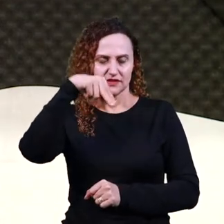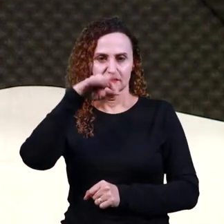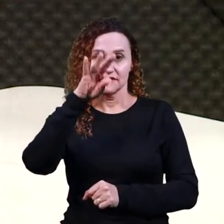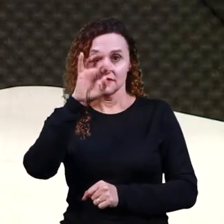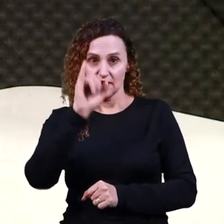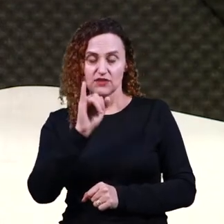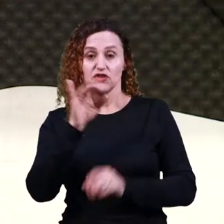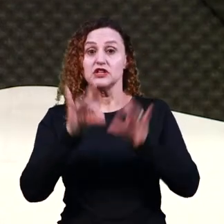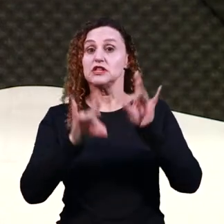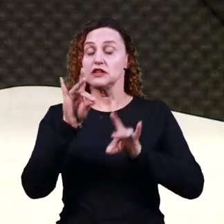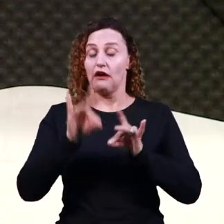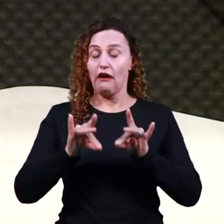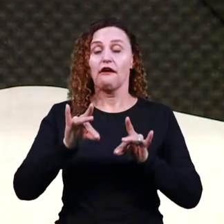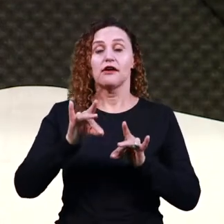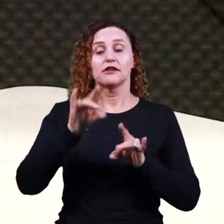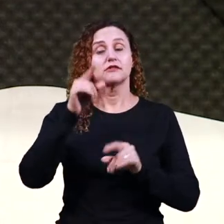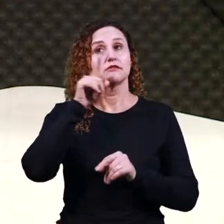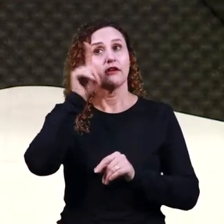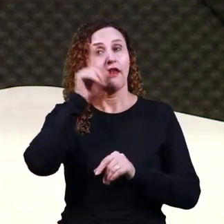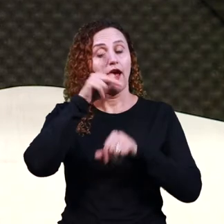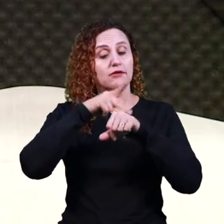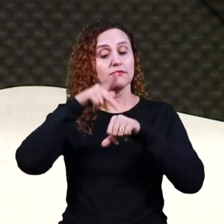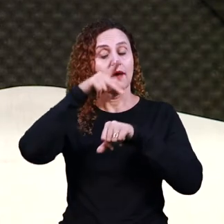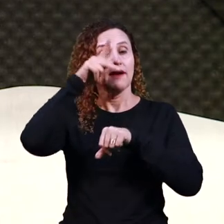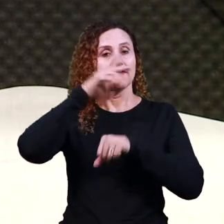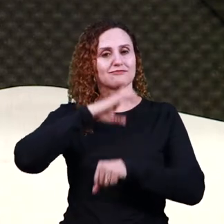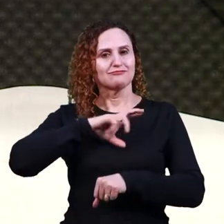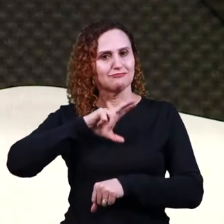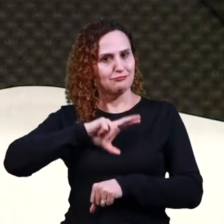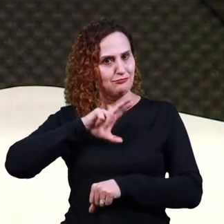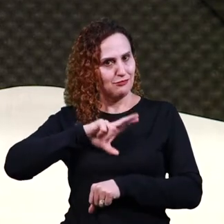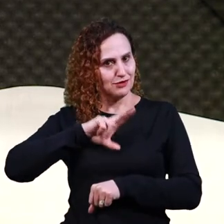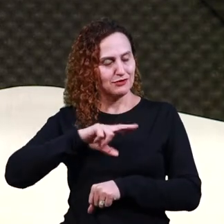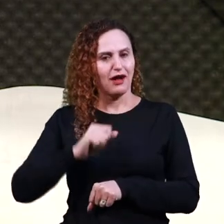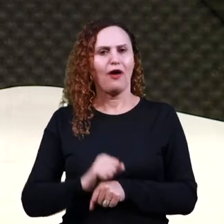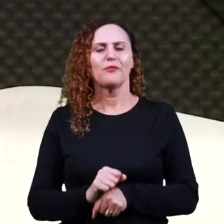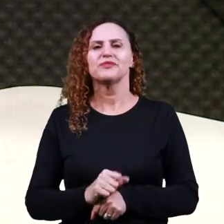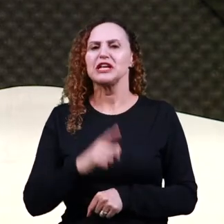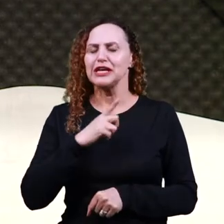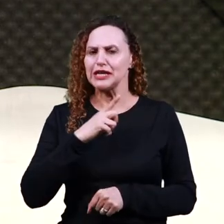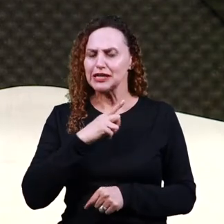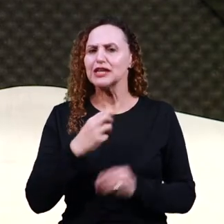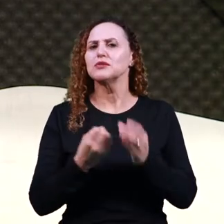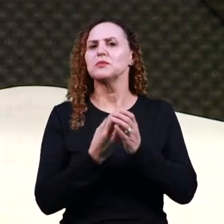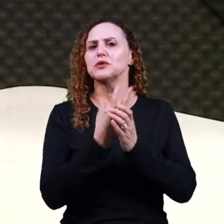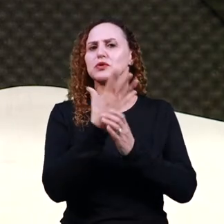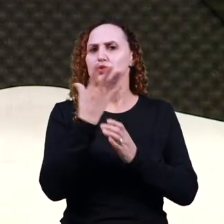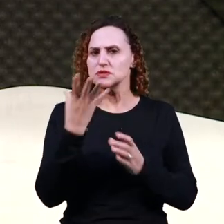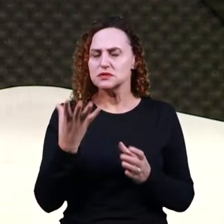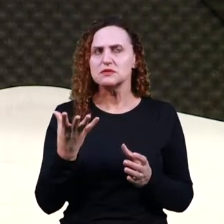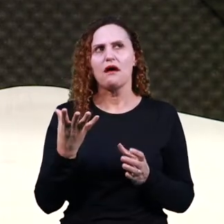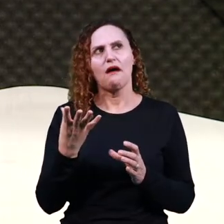em Portugal tenha uma projeção, muito embora nós tenhamos resquícios de